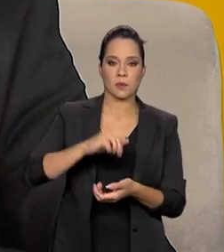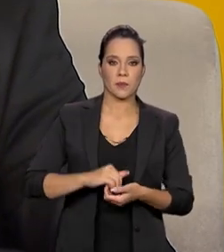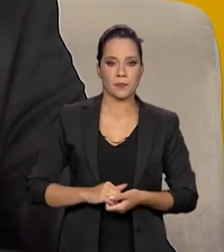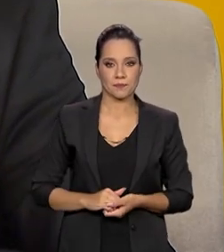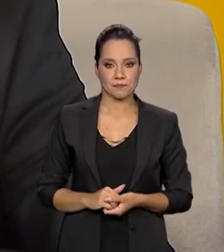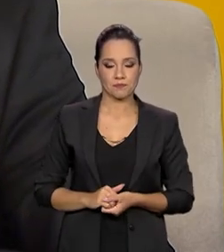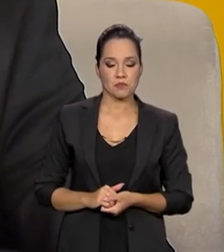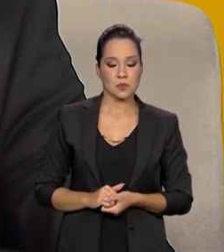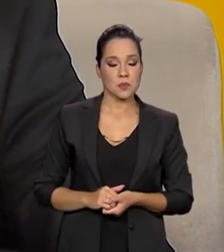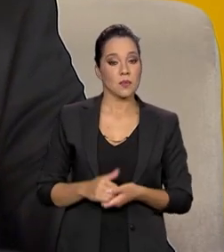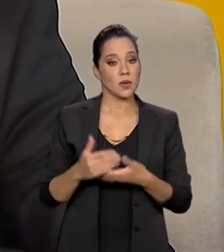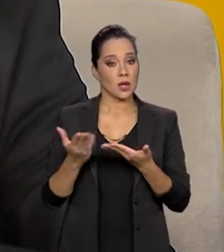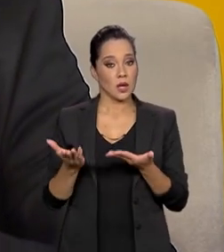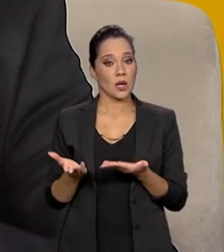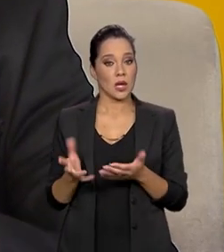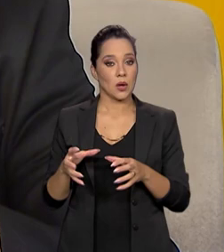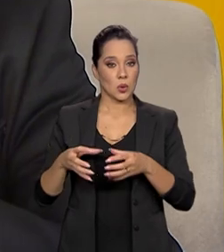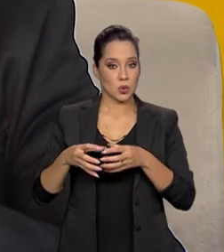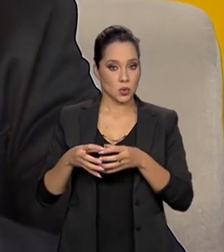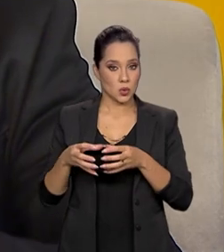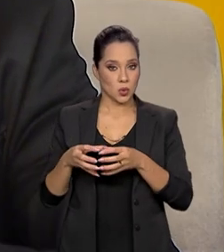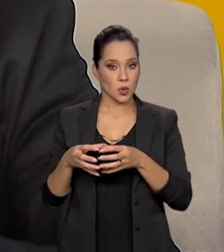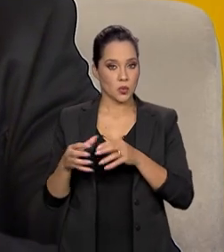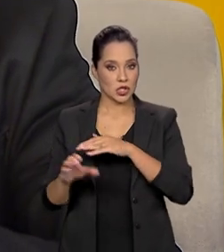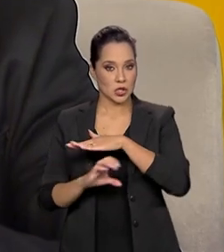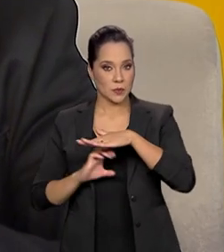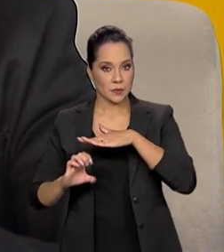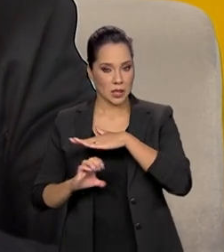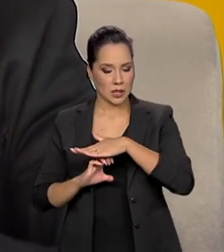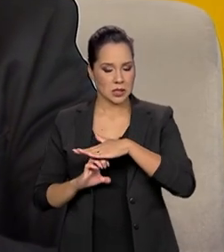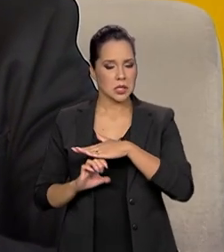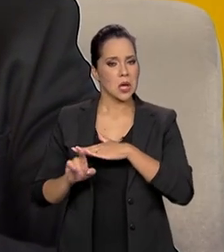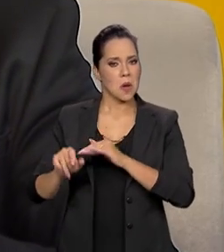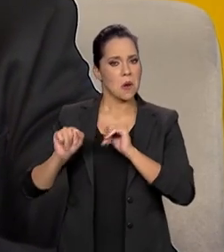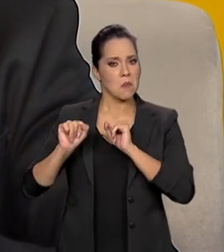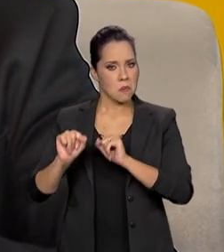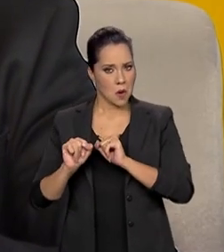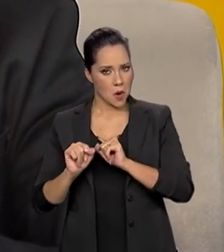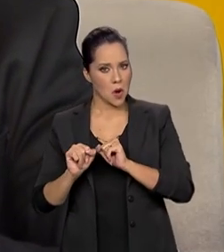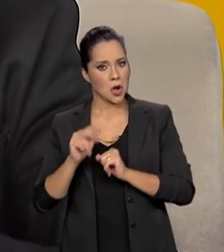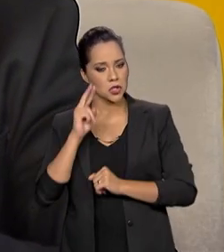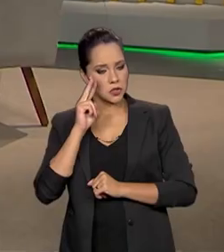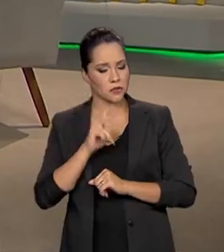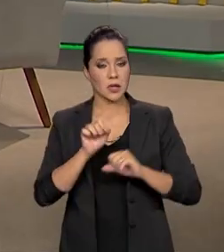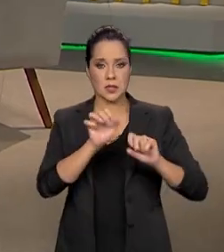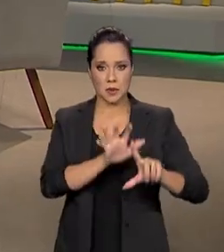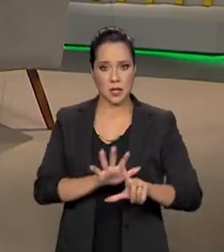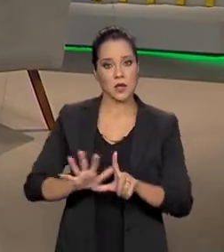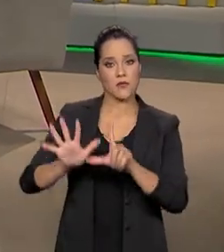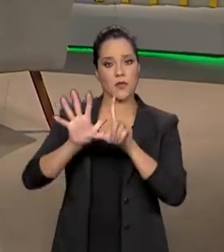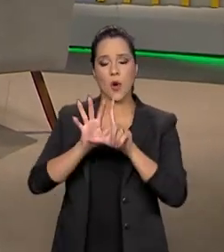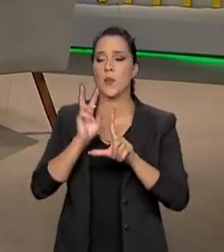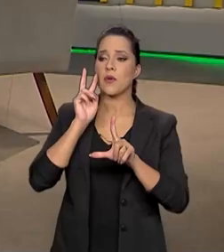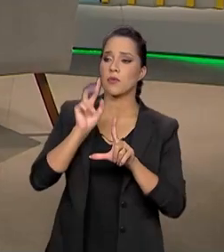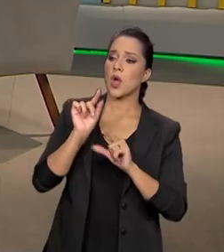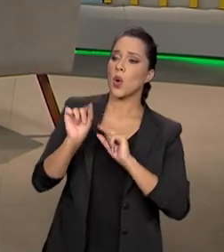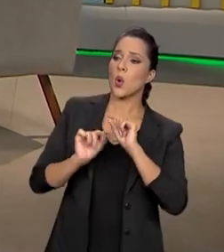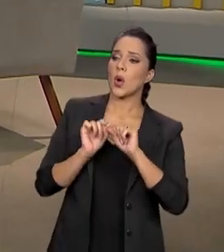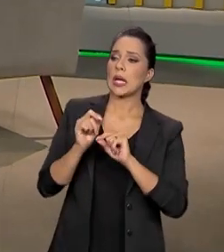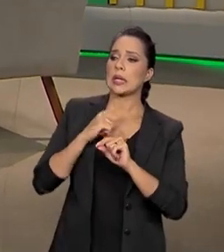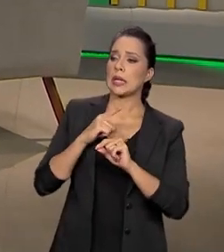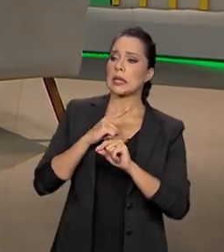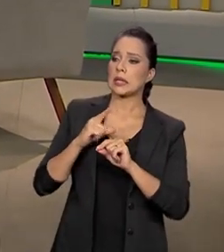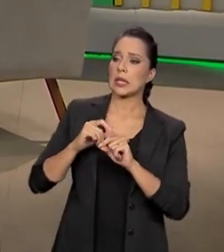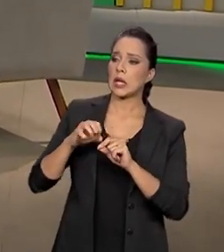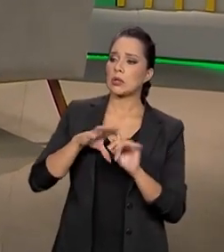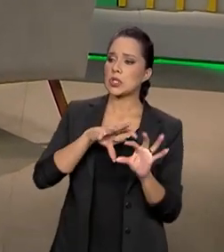as organizacionais, as empresas, elas podem se reportar para essa plataforma o que ela está emitindo de